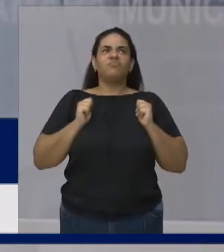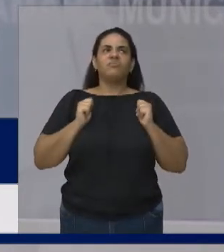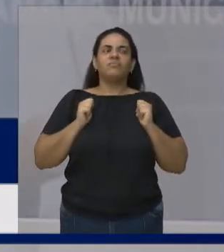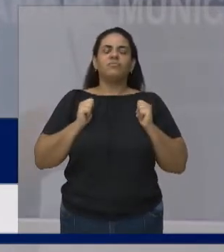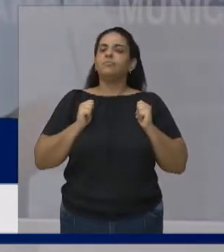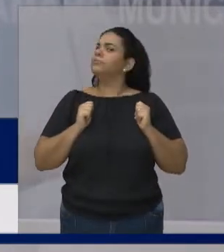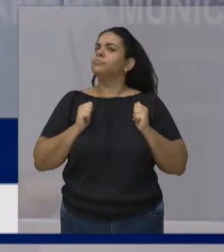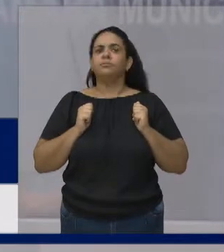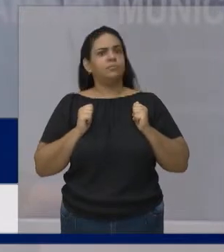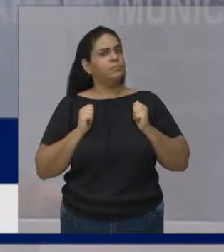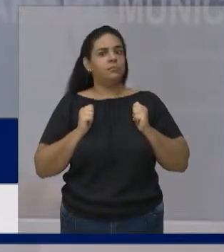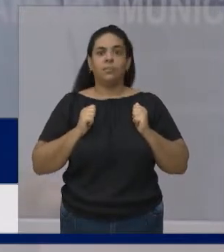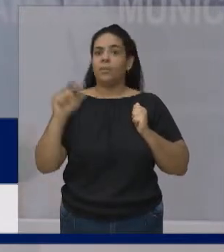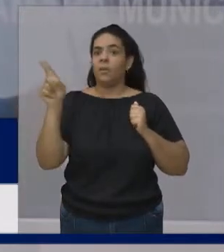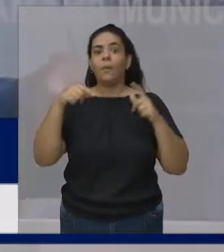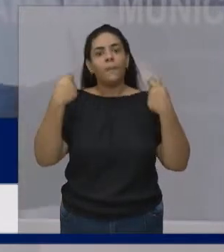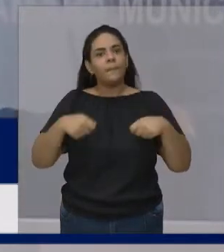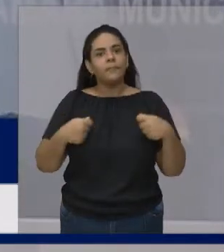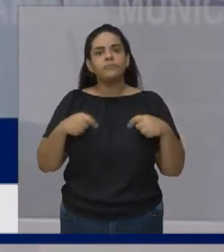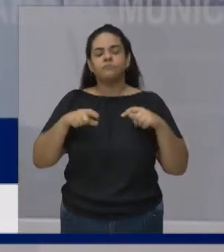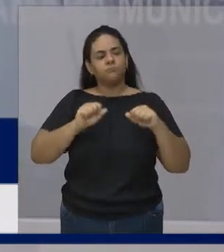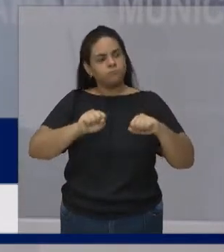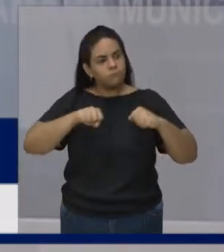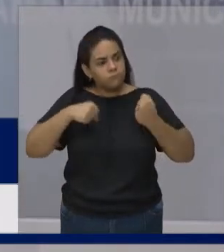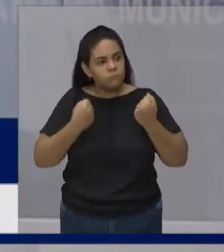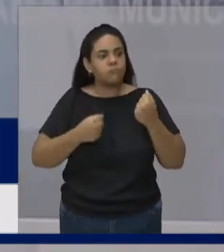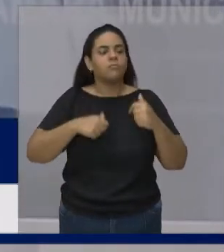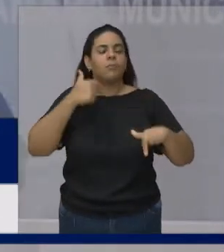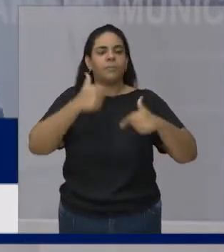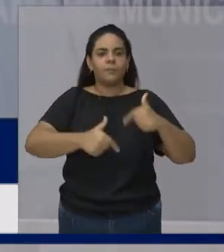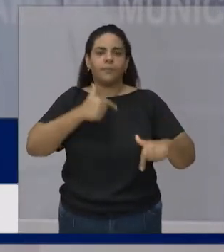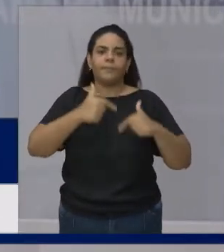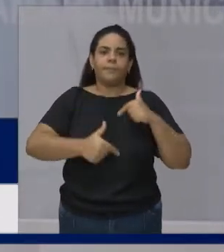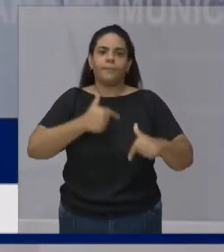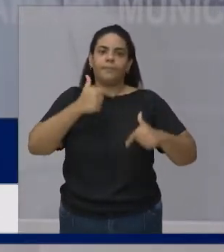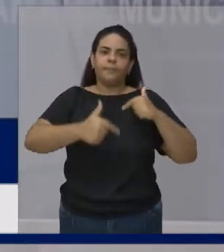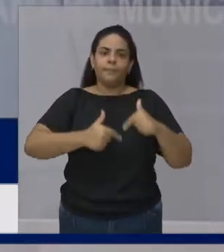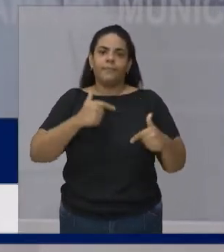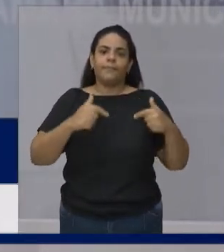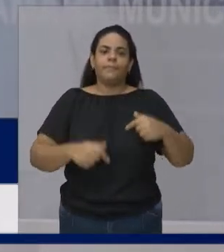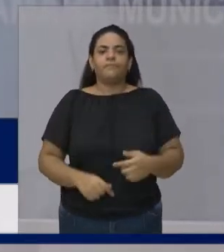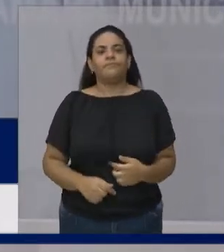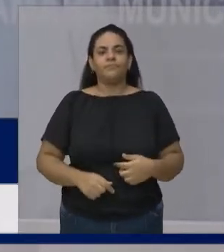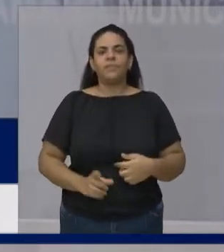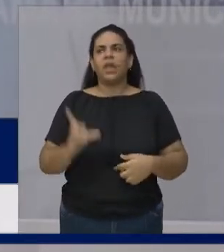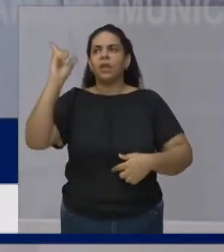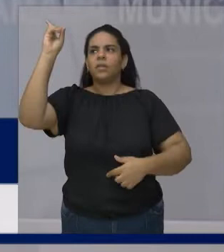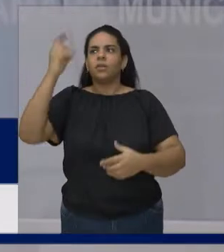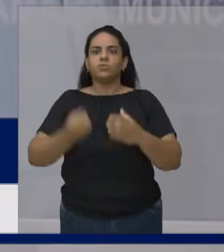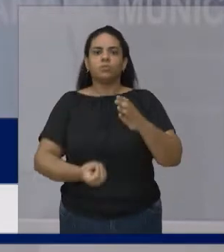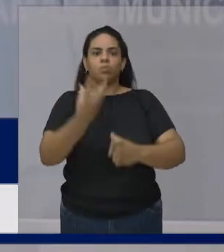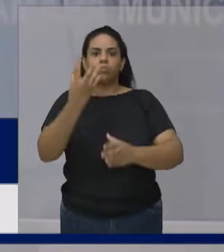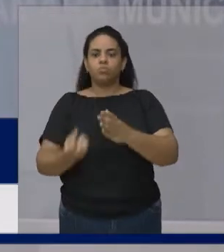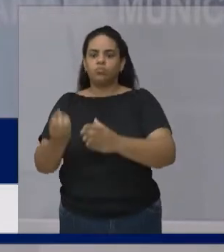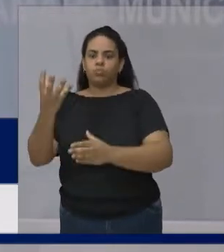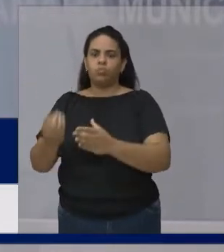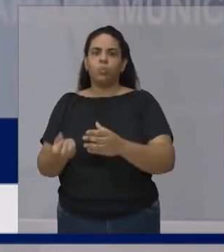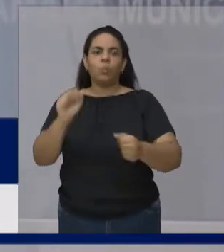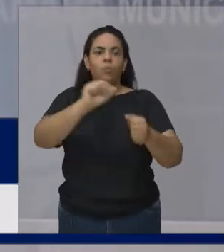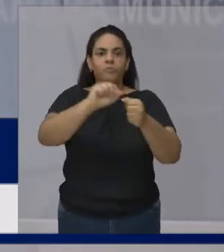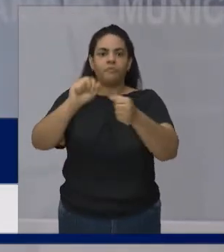E eu sonhei isso para mim E fui em busca Deus fez infinitamente mais Do que um dia eu imaginei